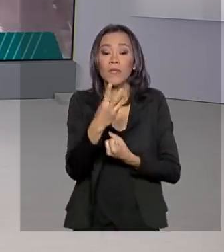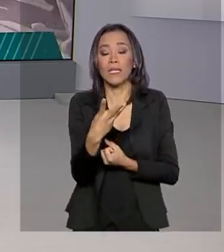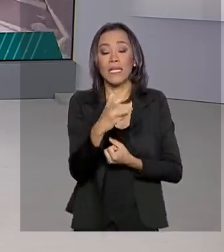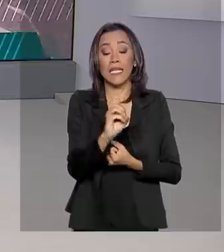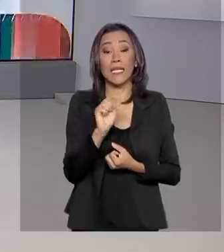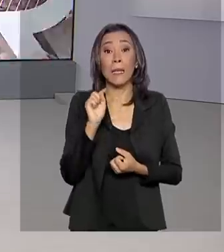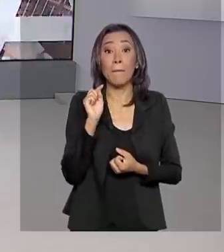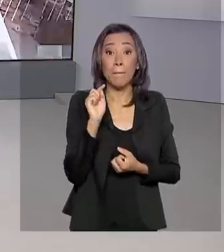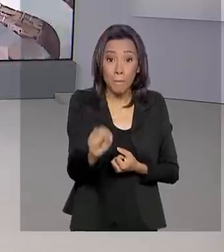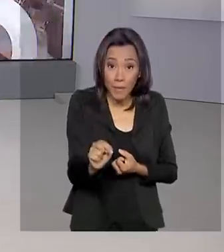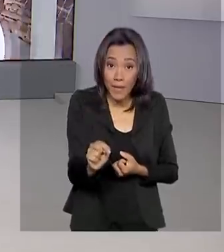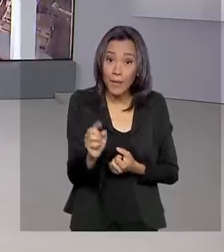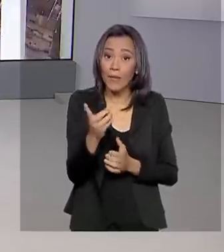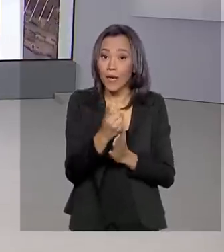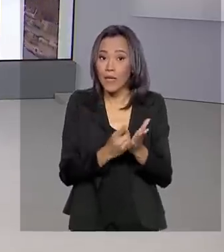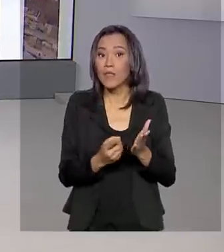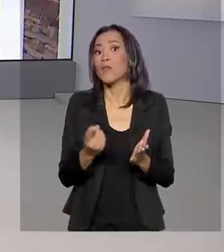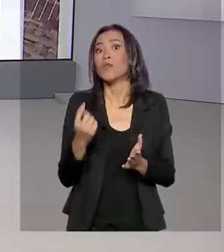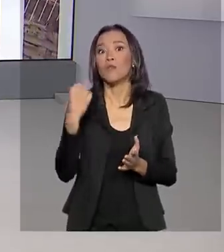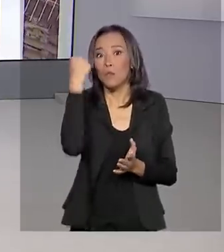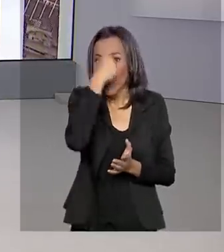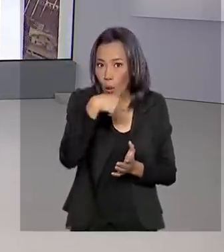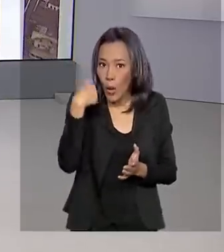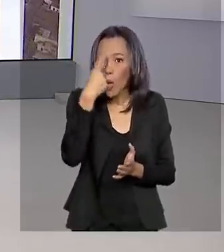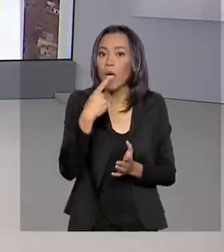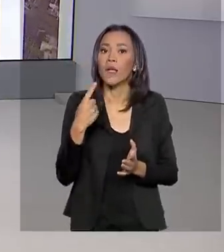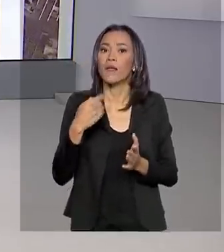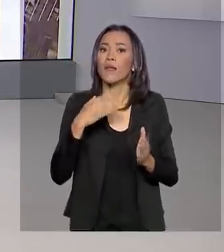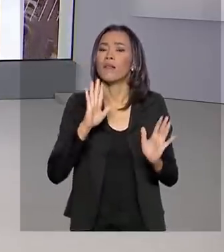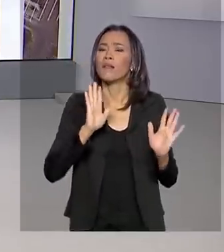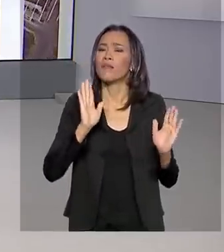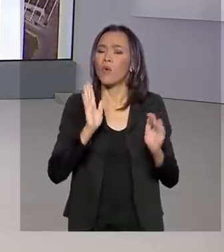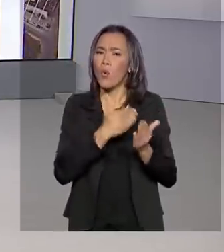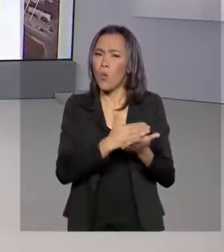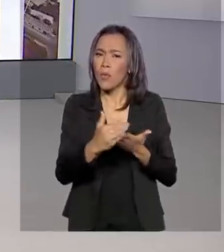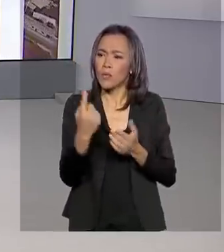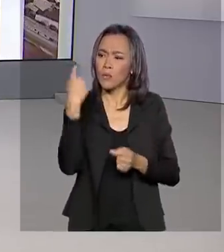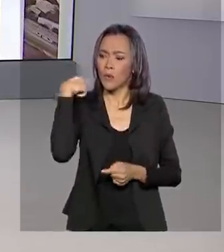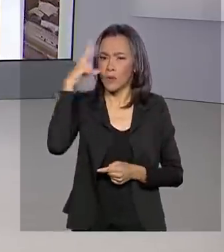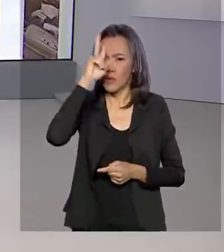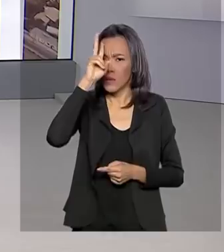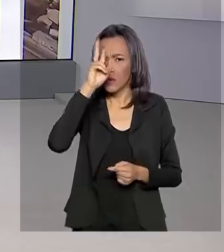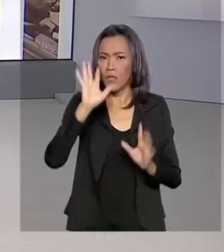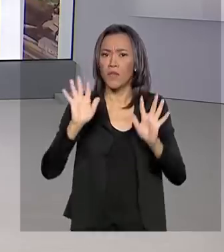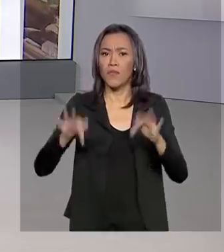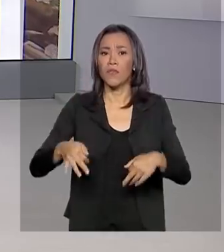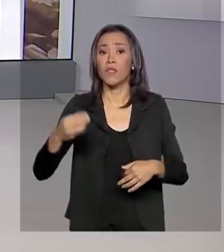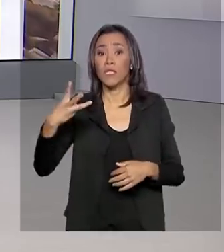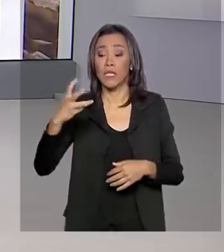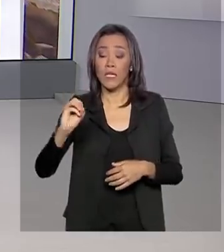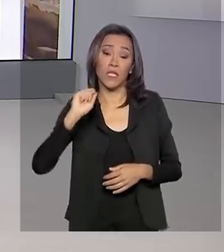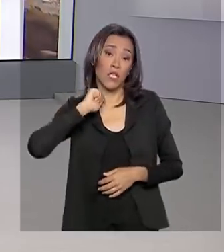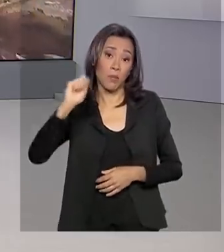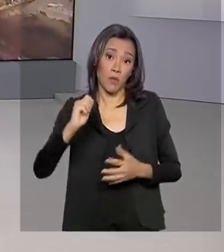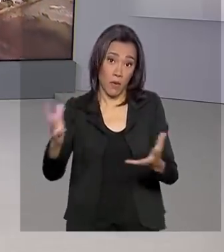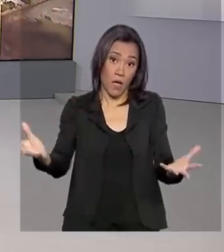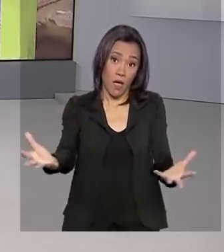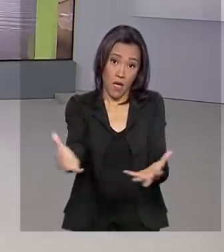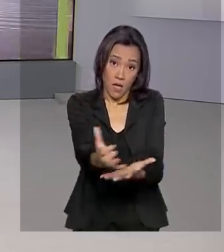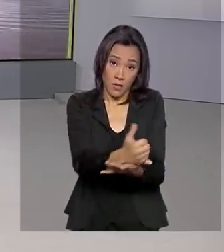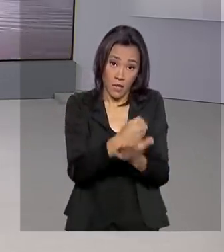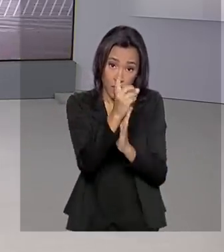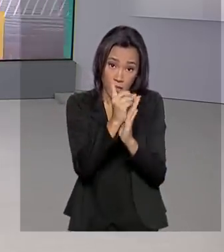por hora. O prazo começou na segunda-feira e termina em 30 de abril. A Receita espera receber 32 milhões de